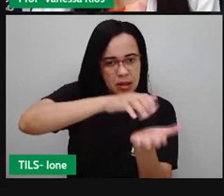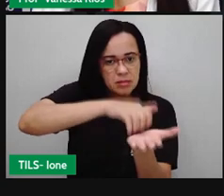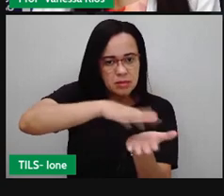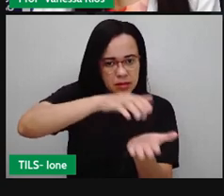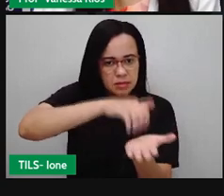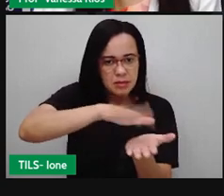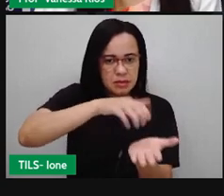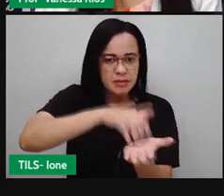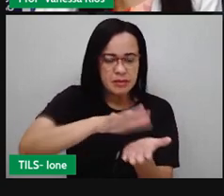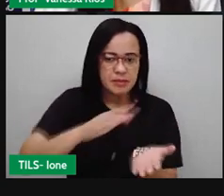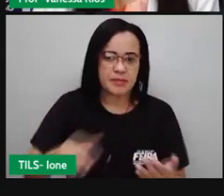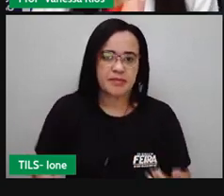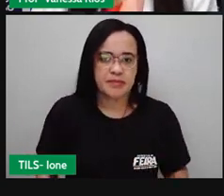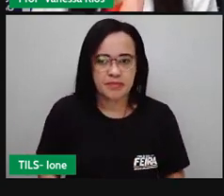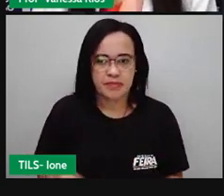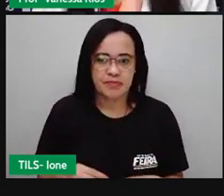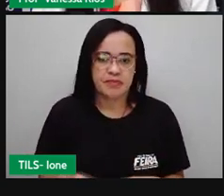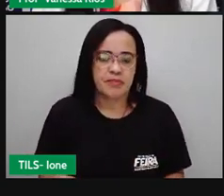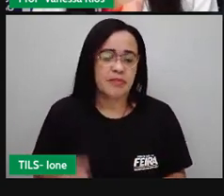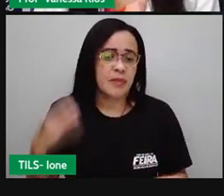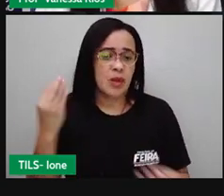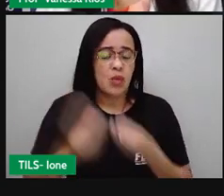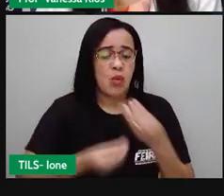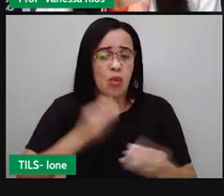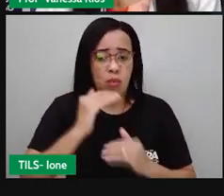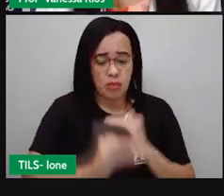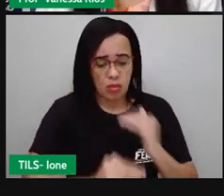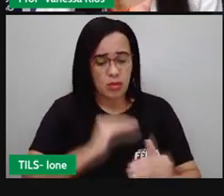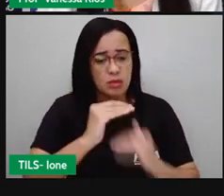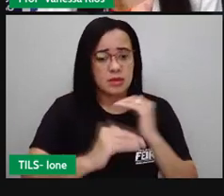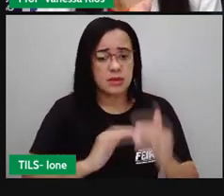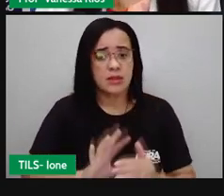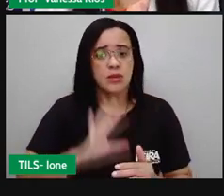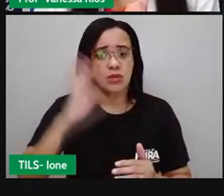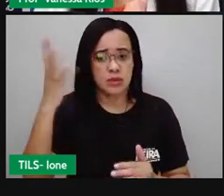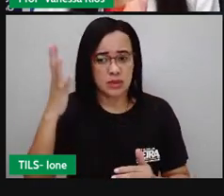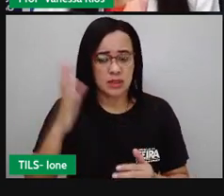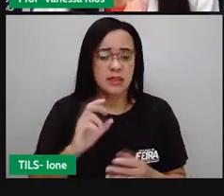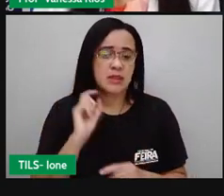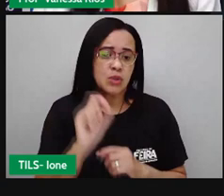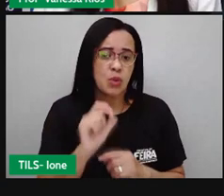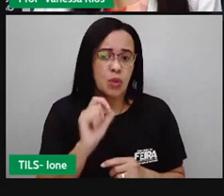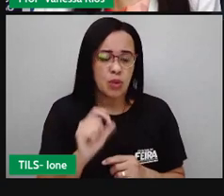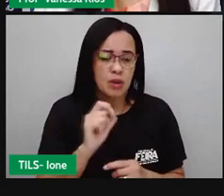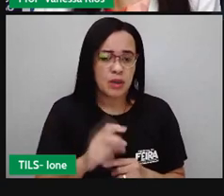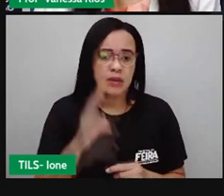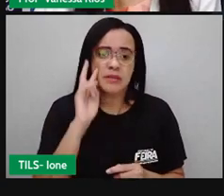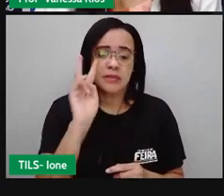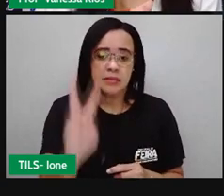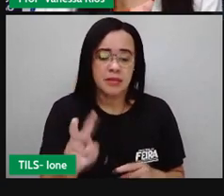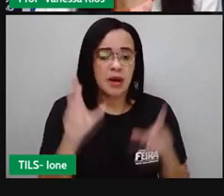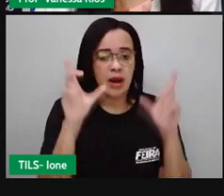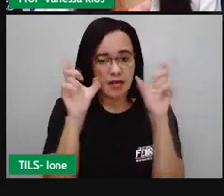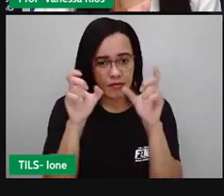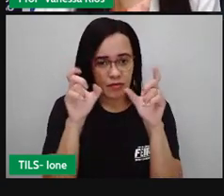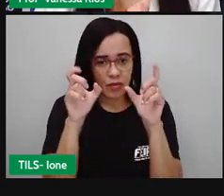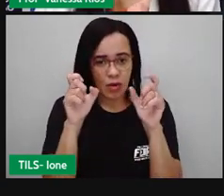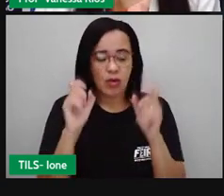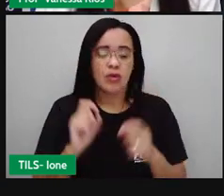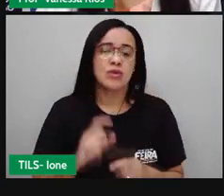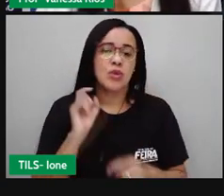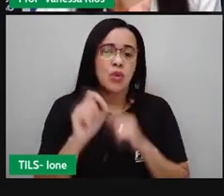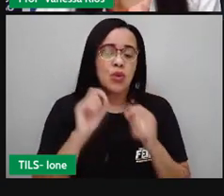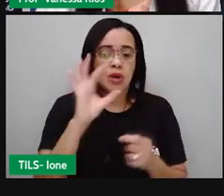Então como o processo acontece? A Pró colocou essa imagem, né? Para ilustrar todos os órgãos, né? E as